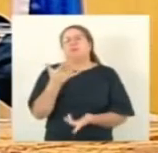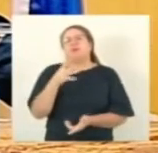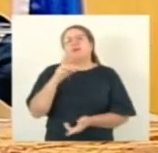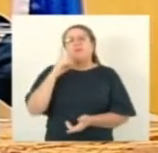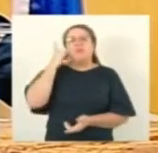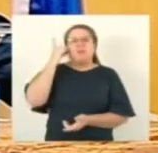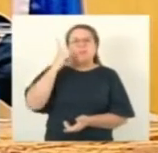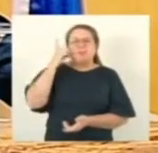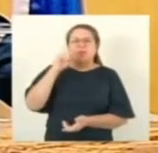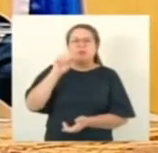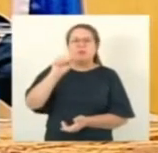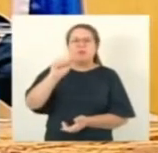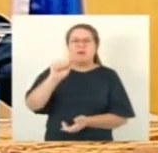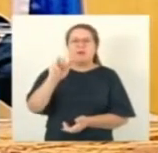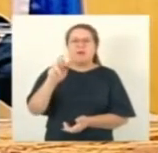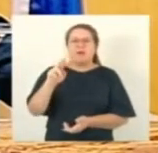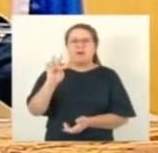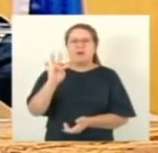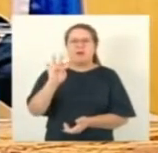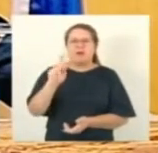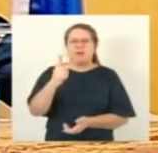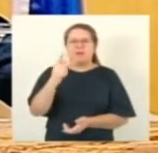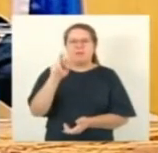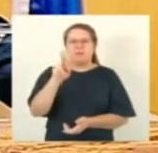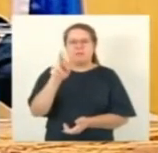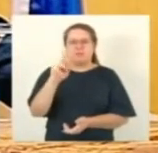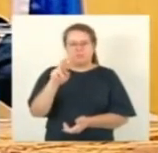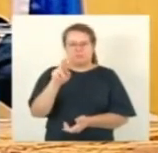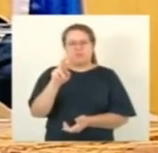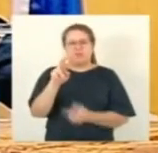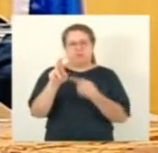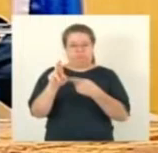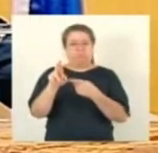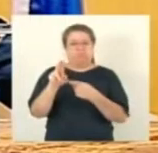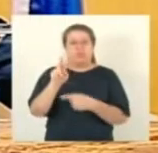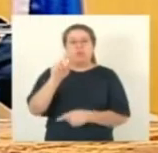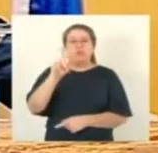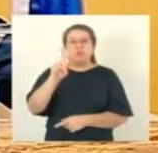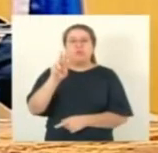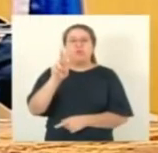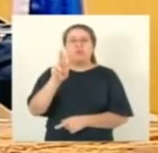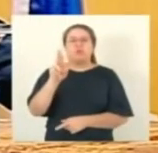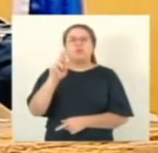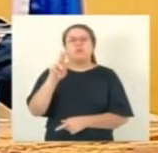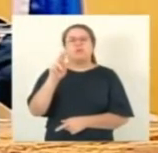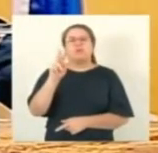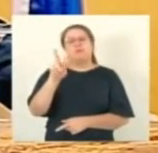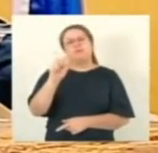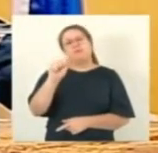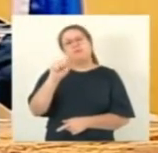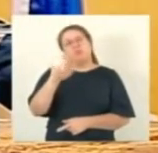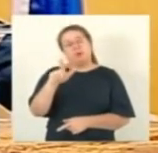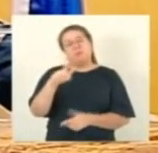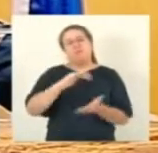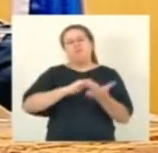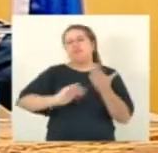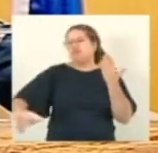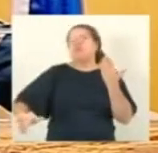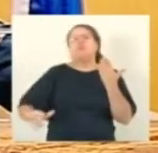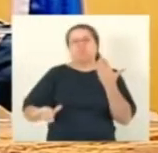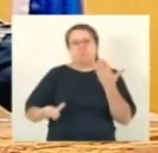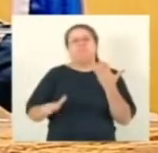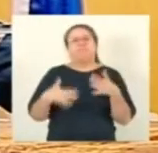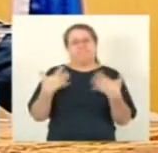mamãe falei, falou e falou mais do que devia. Um dos líderes do MBL.